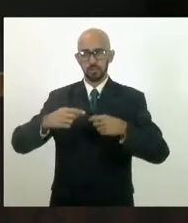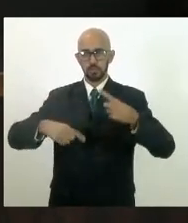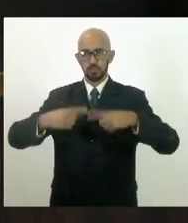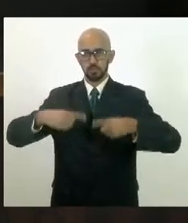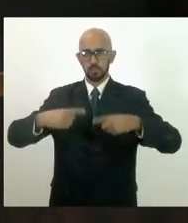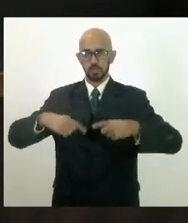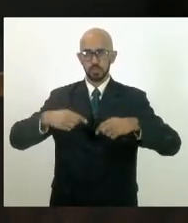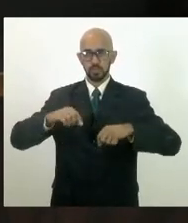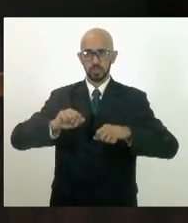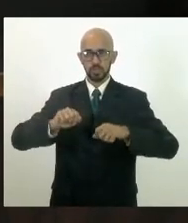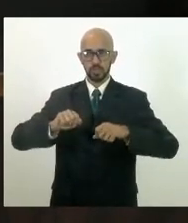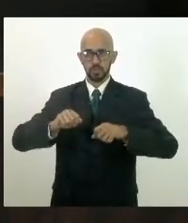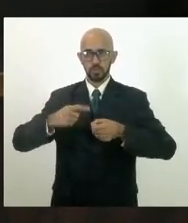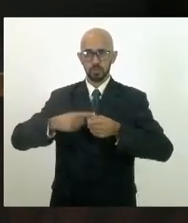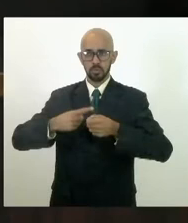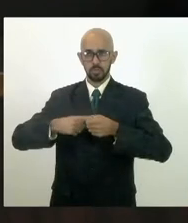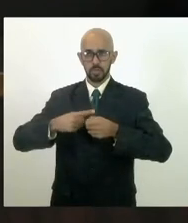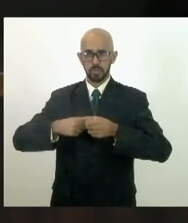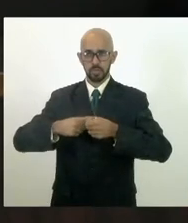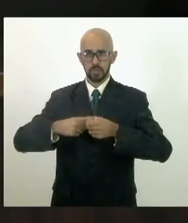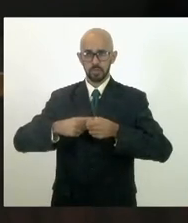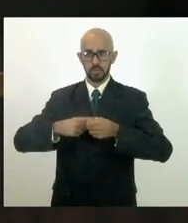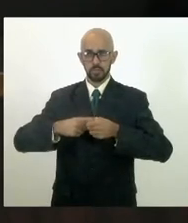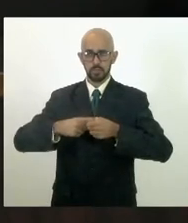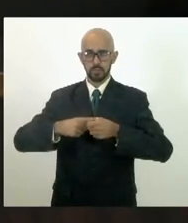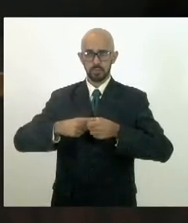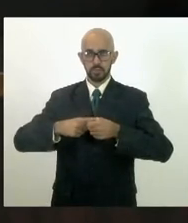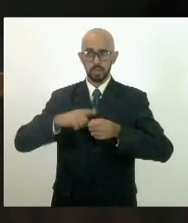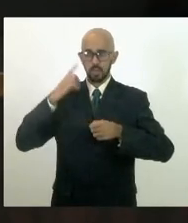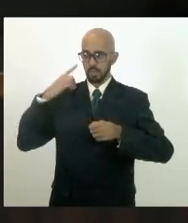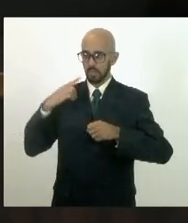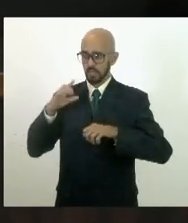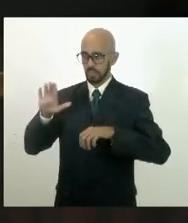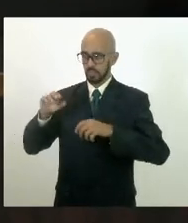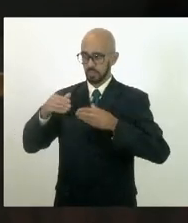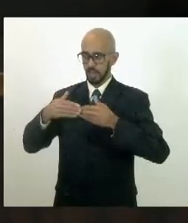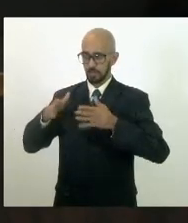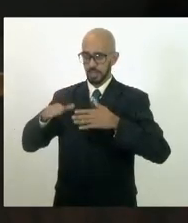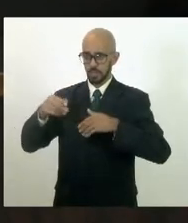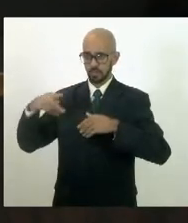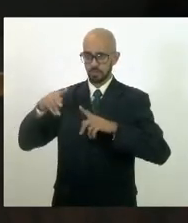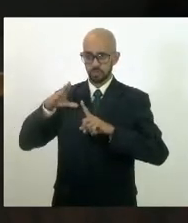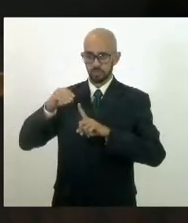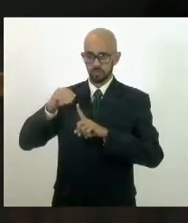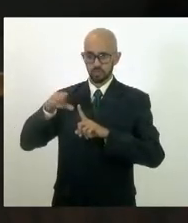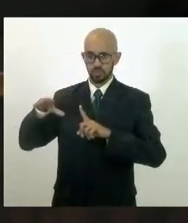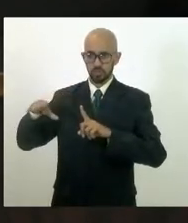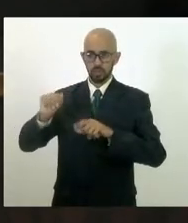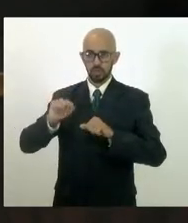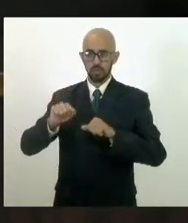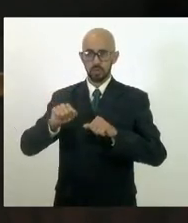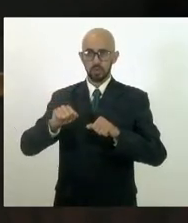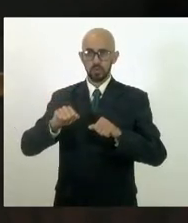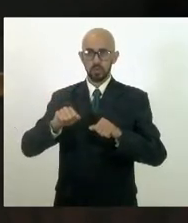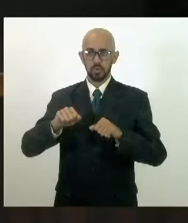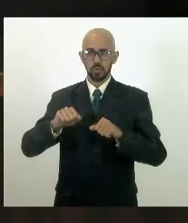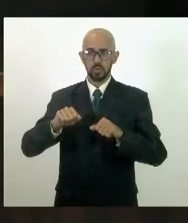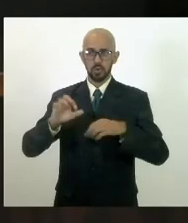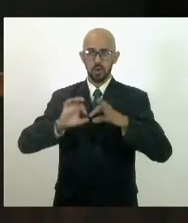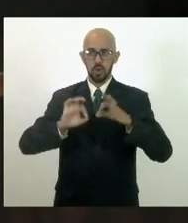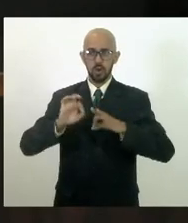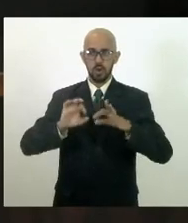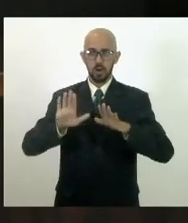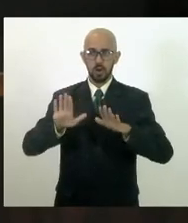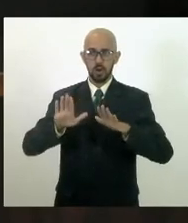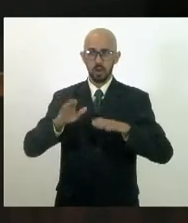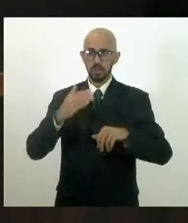diários... Está aberto o seu som, está, Dani? De assuntos principais de desenvolvimento regional e de orçamento, finanças e fiscalização financeira...